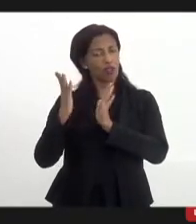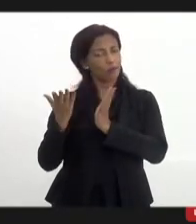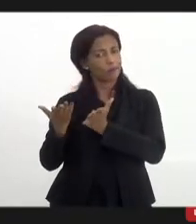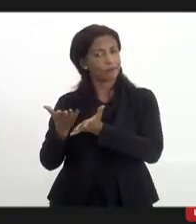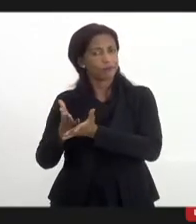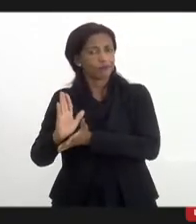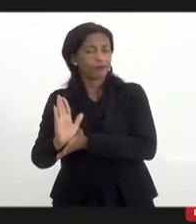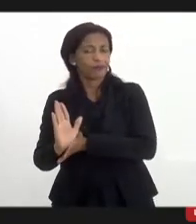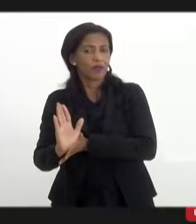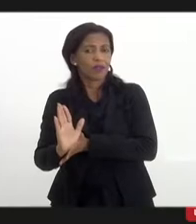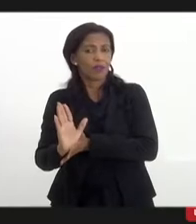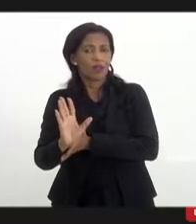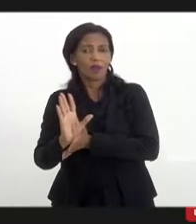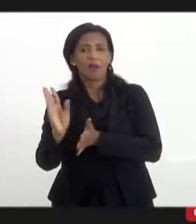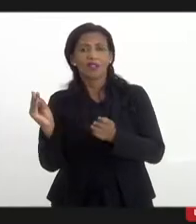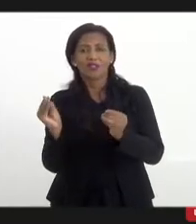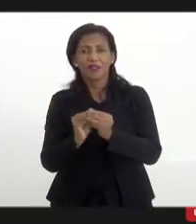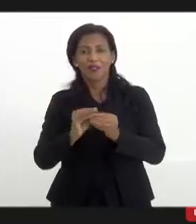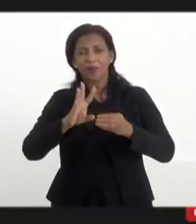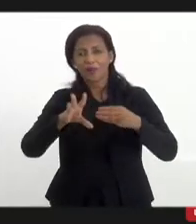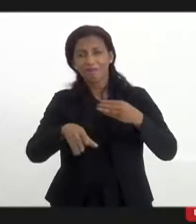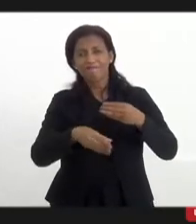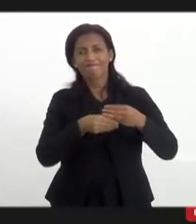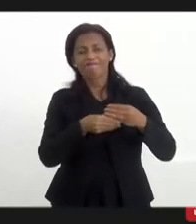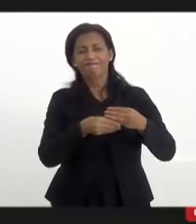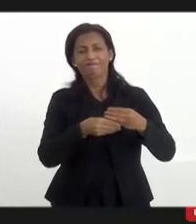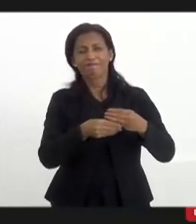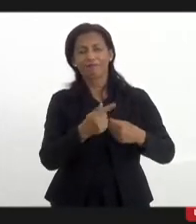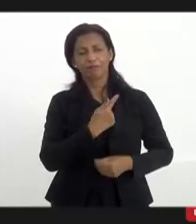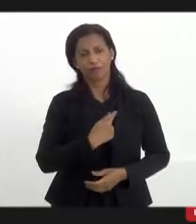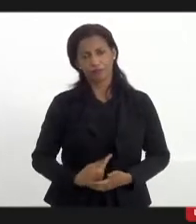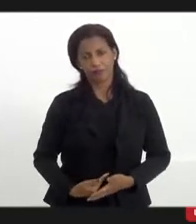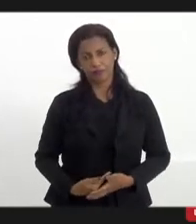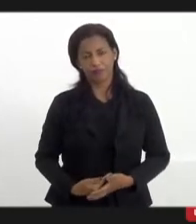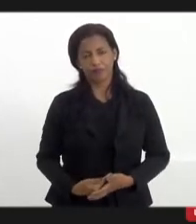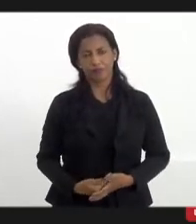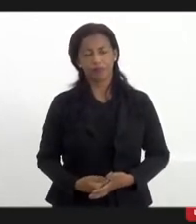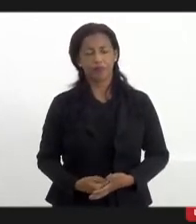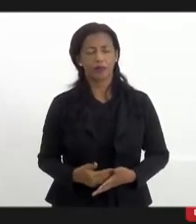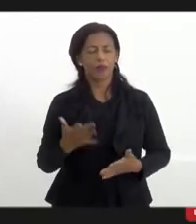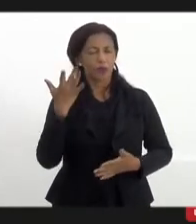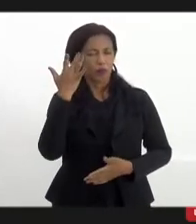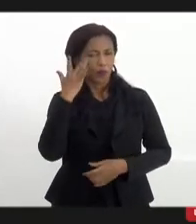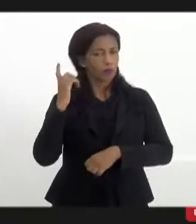mas que não são implementadas pelo governo. Então, eu acho que, imediatamente,